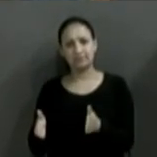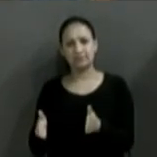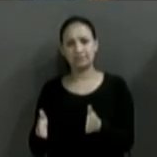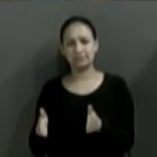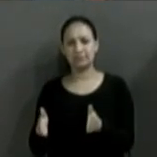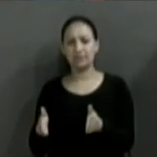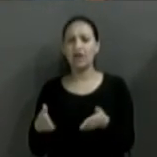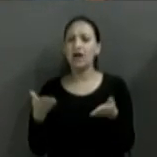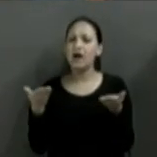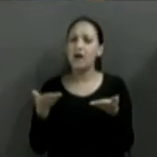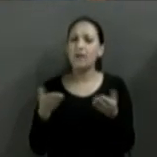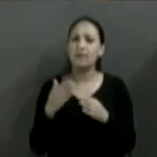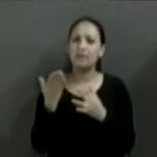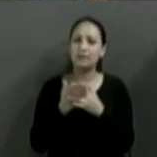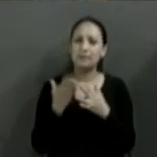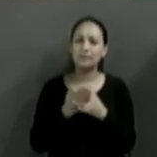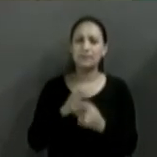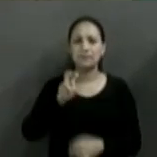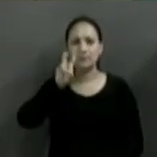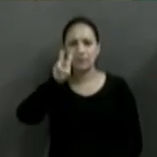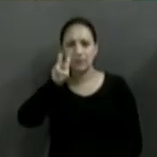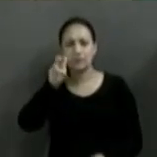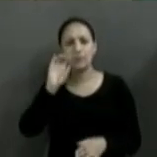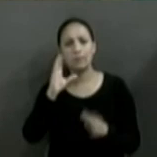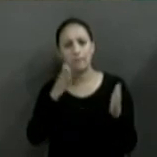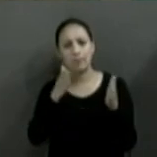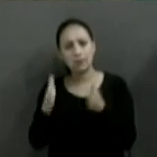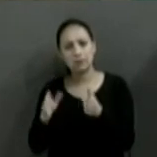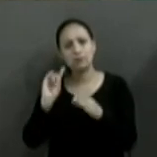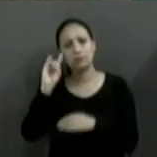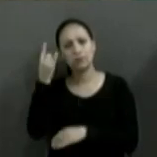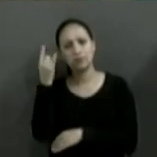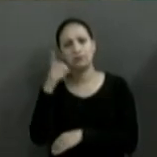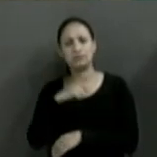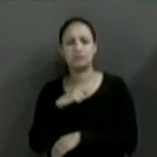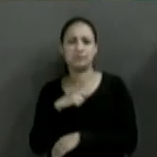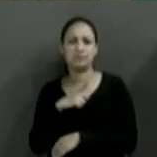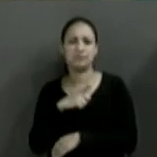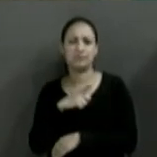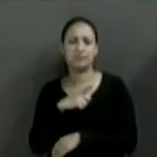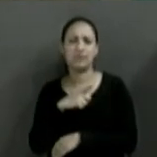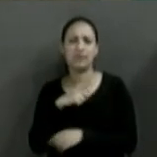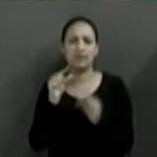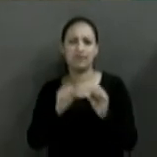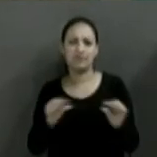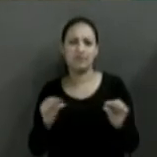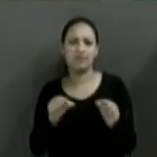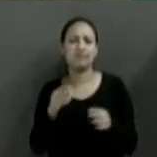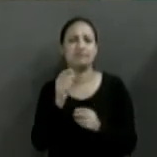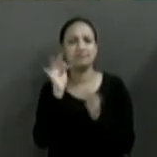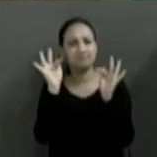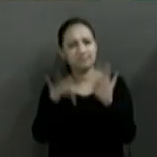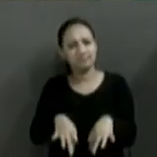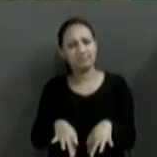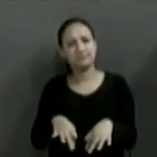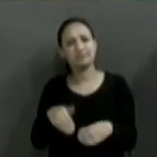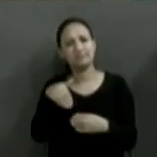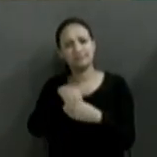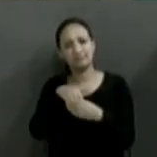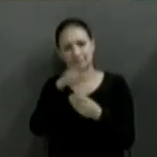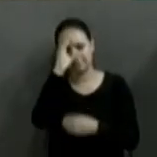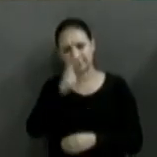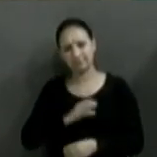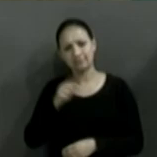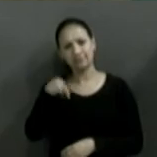ao intervalo no quinto e último bloco. Nós teremos as considerações finais. Eleições Cidadãs